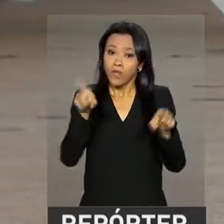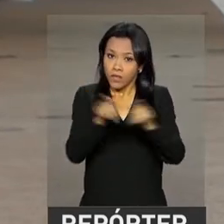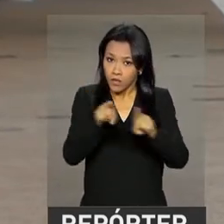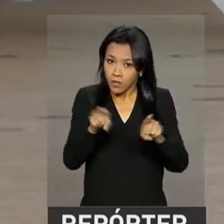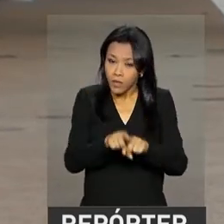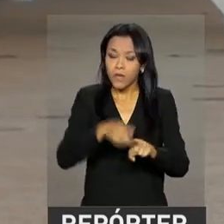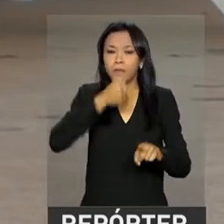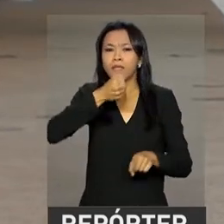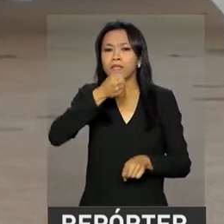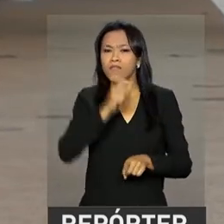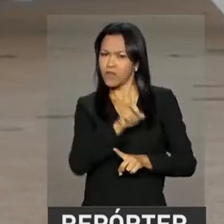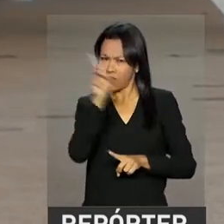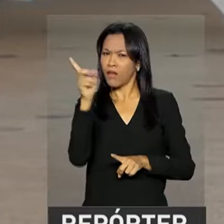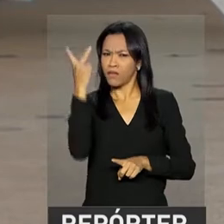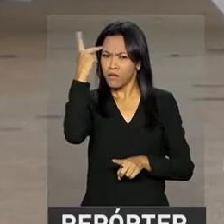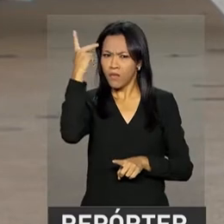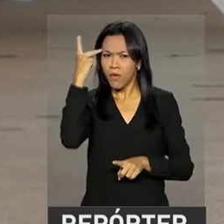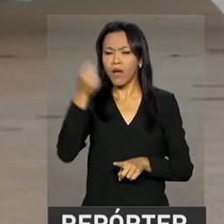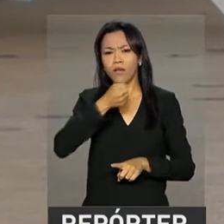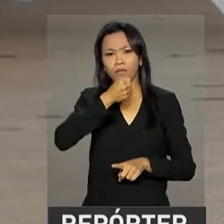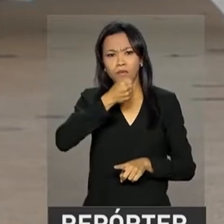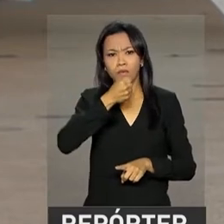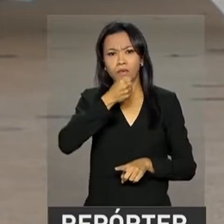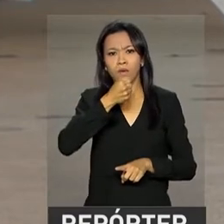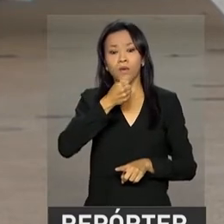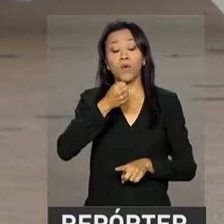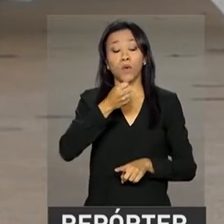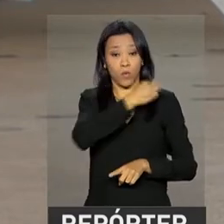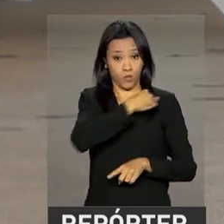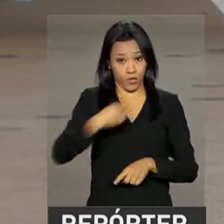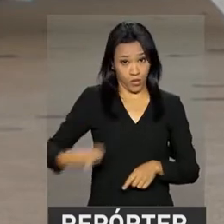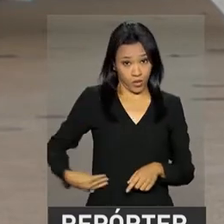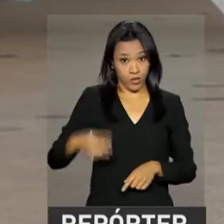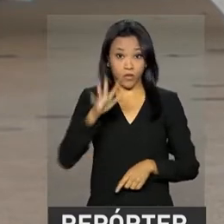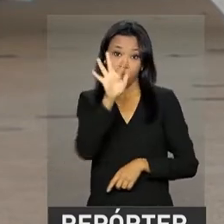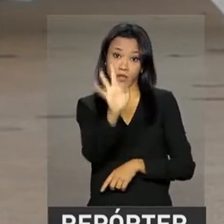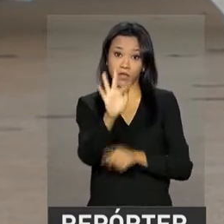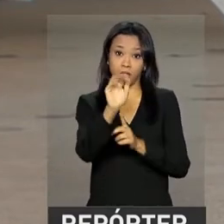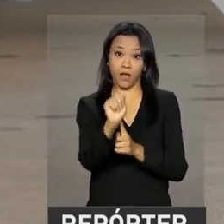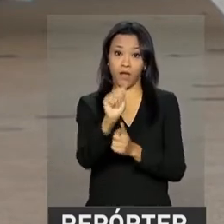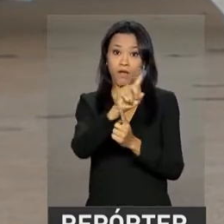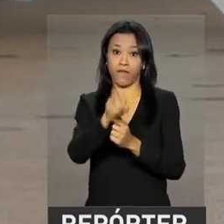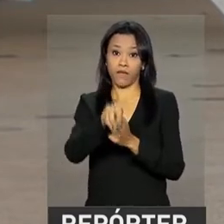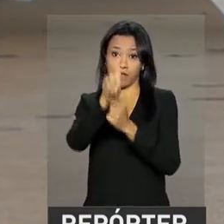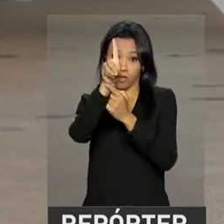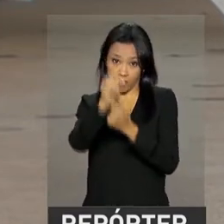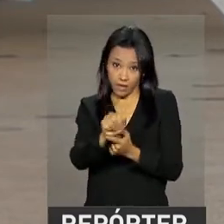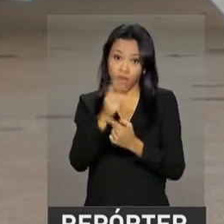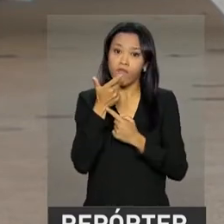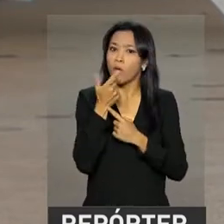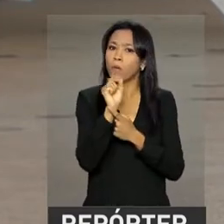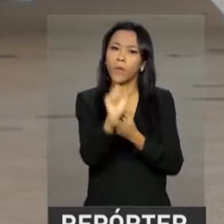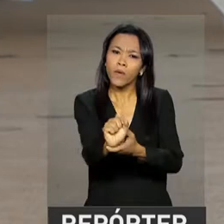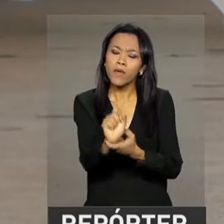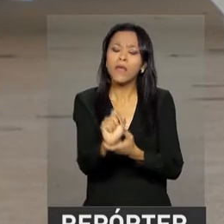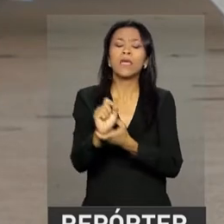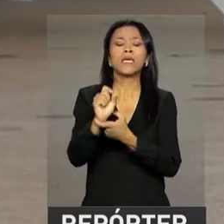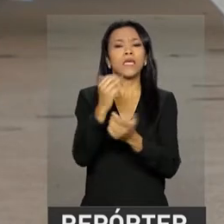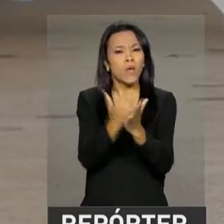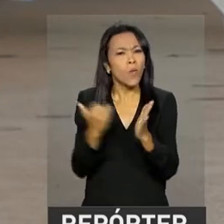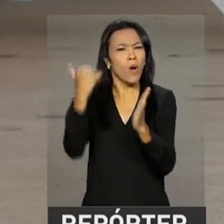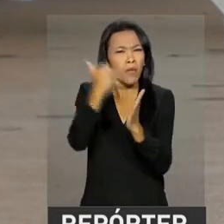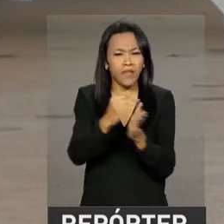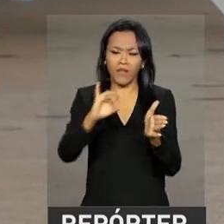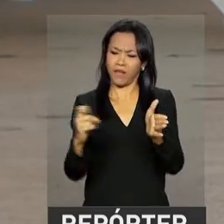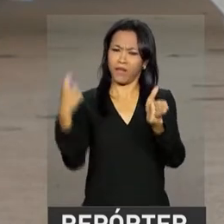uma entrevista lá em São Paulo, as jornalistas, o ministro da Fazenda, ele reforçou justamente essa ideia e disse que aumento de